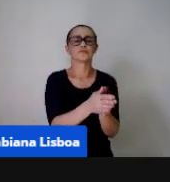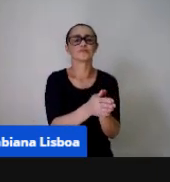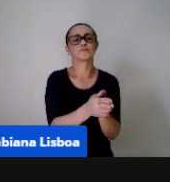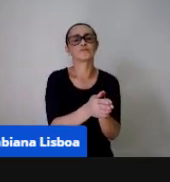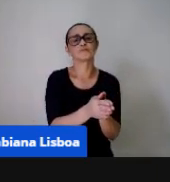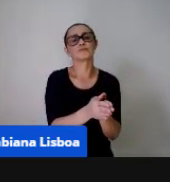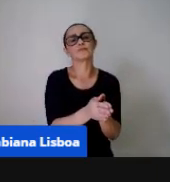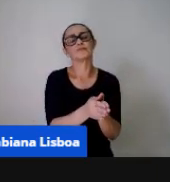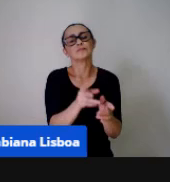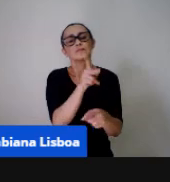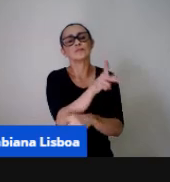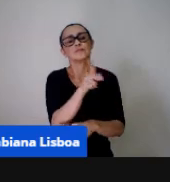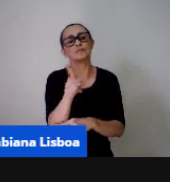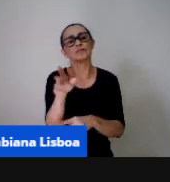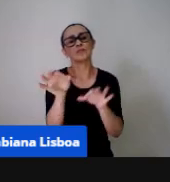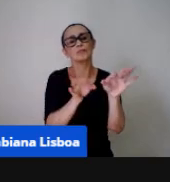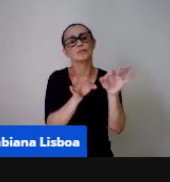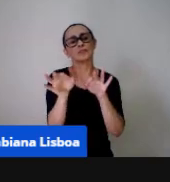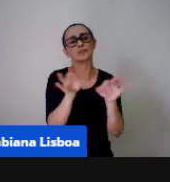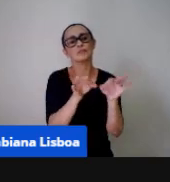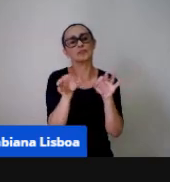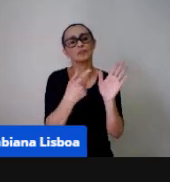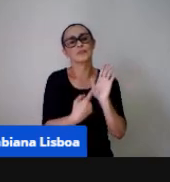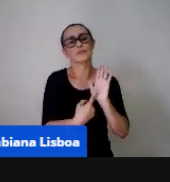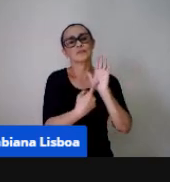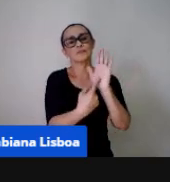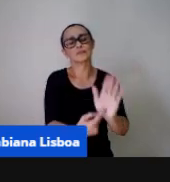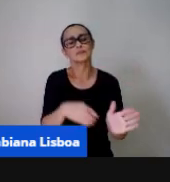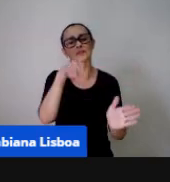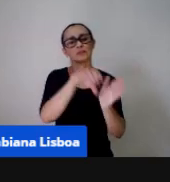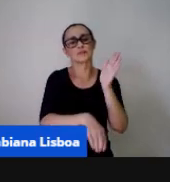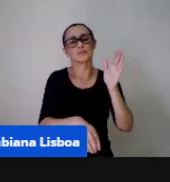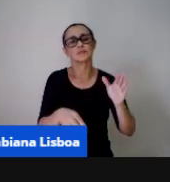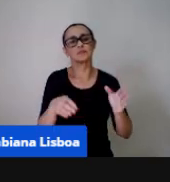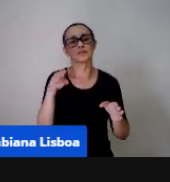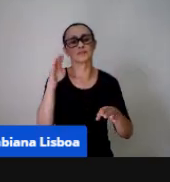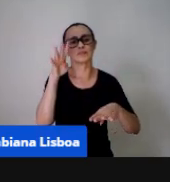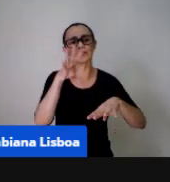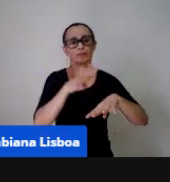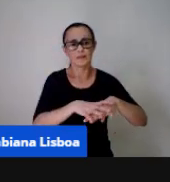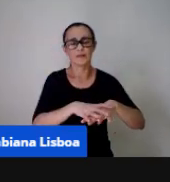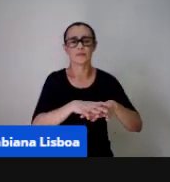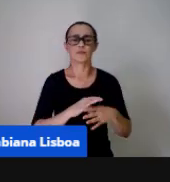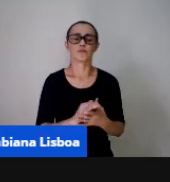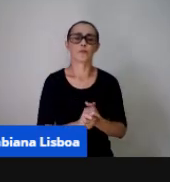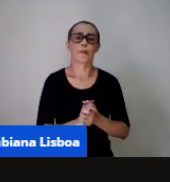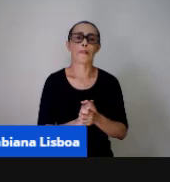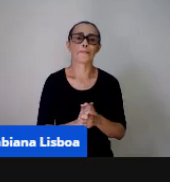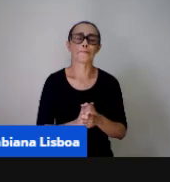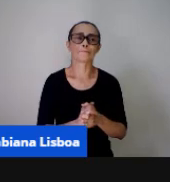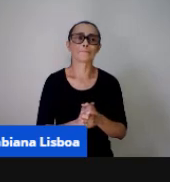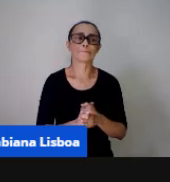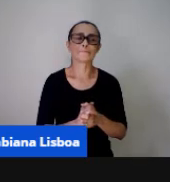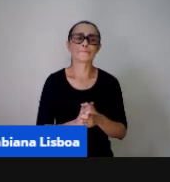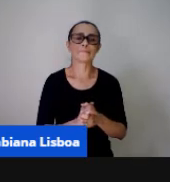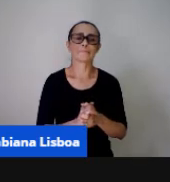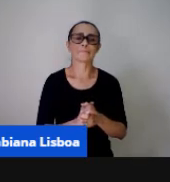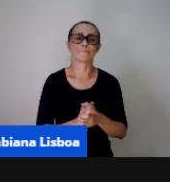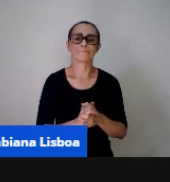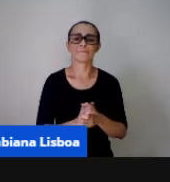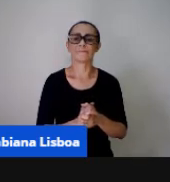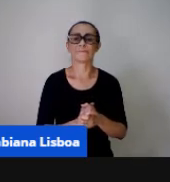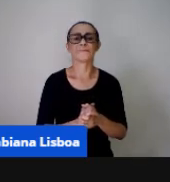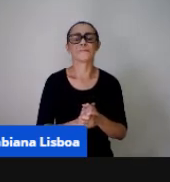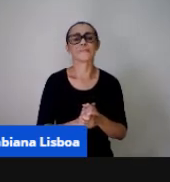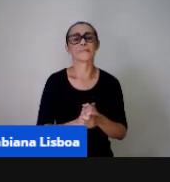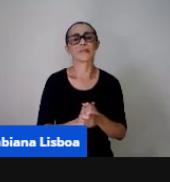para expressar esses conceitos matemáticos próximo por favor bom vamos